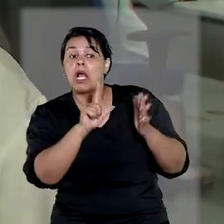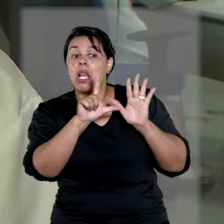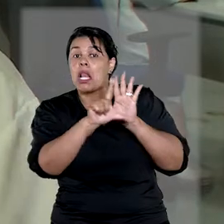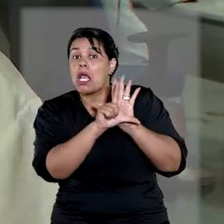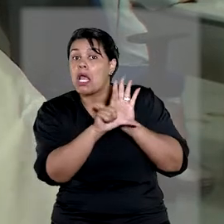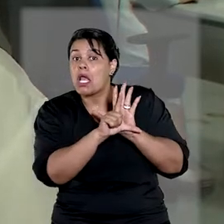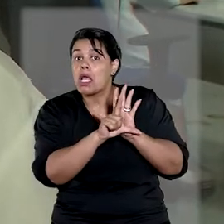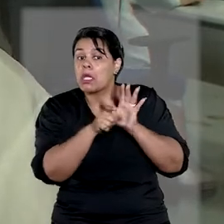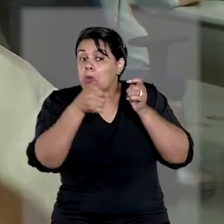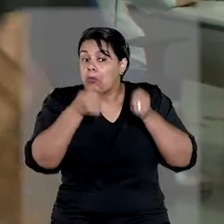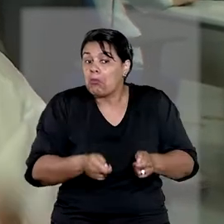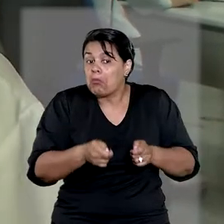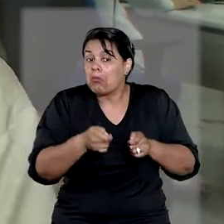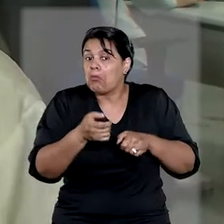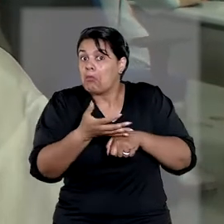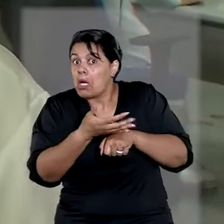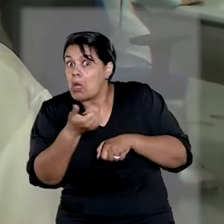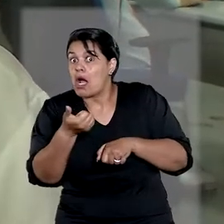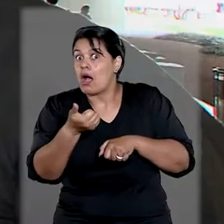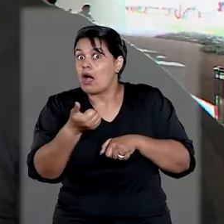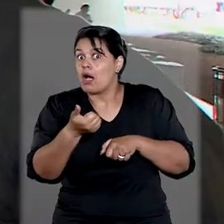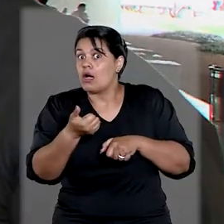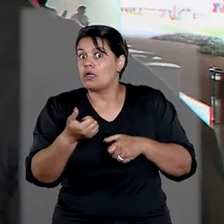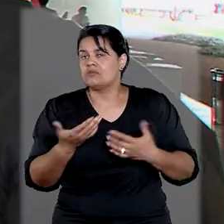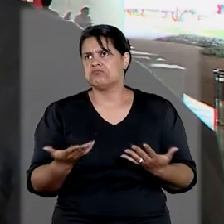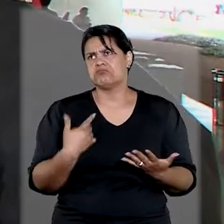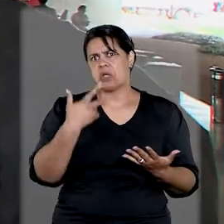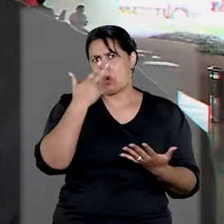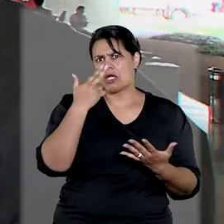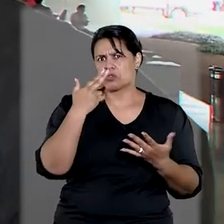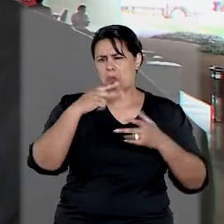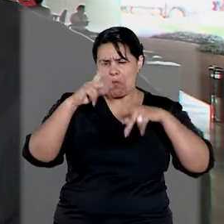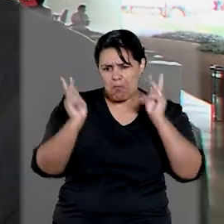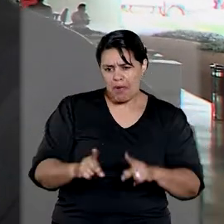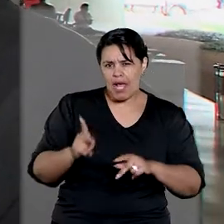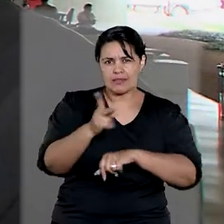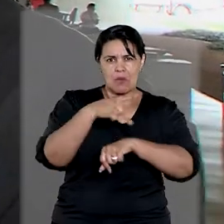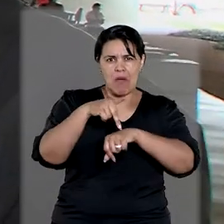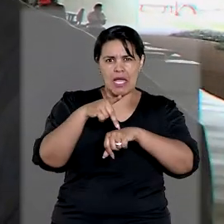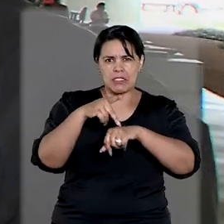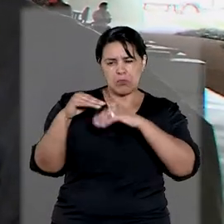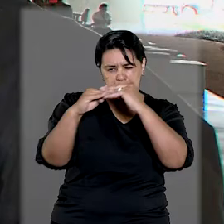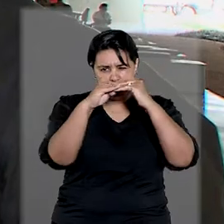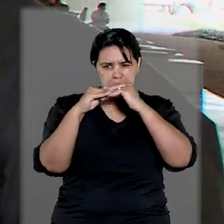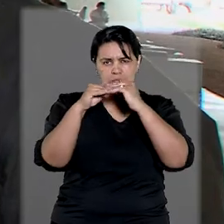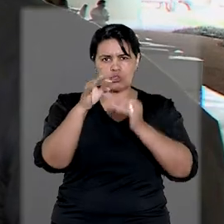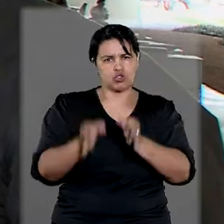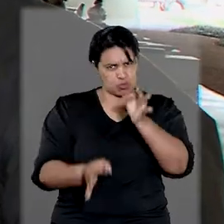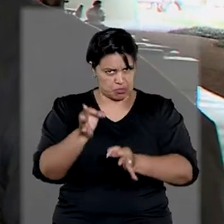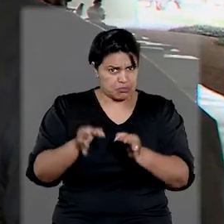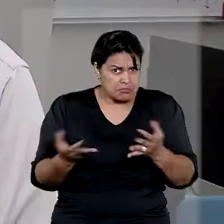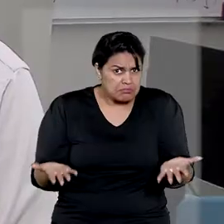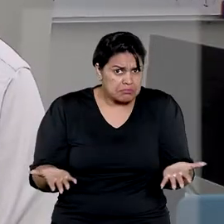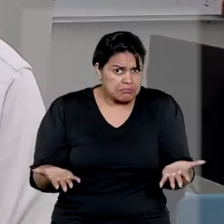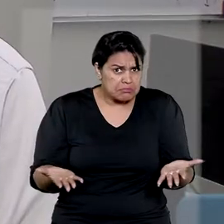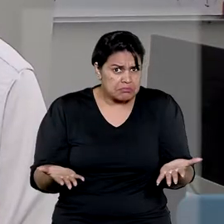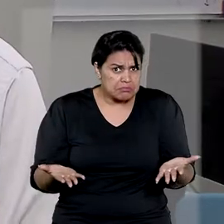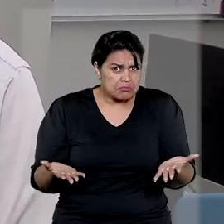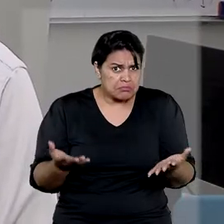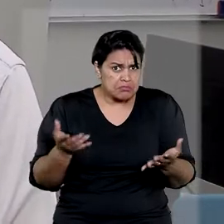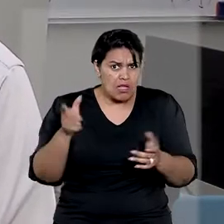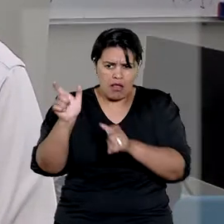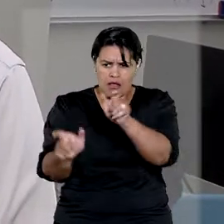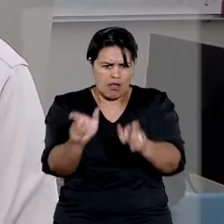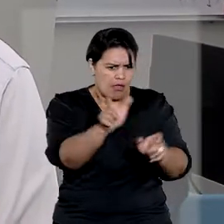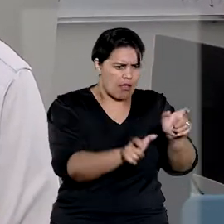estabilizar, procurar melhorar. Acho que pacificar o país do ponto de vista judicial. É atender